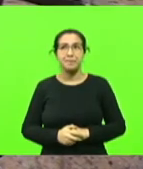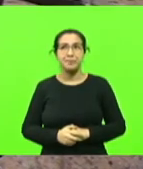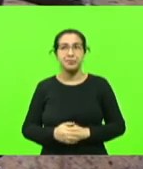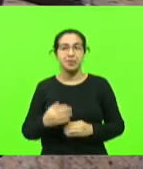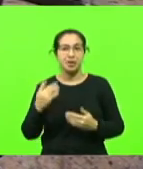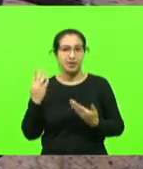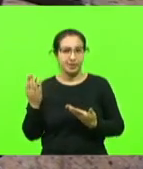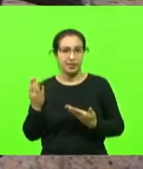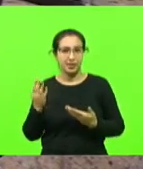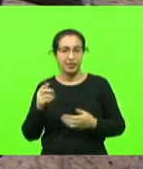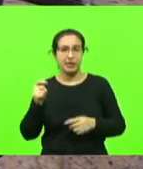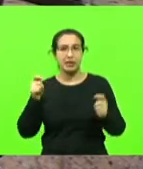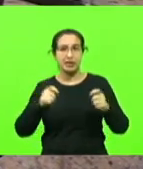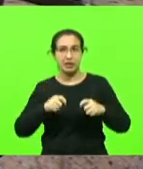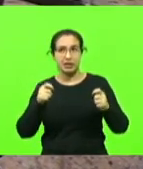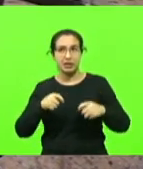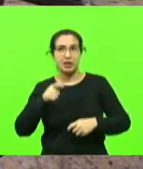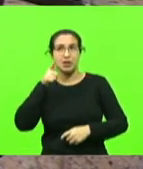funciona